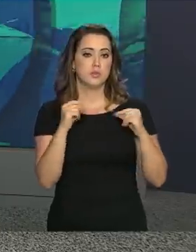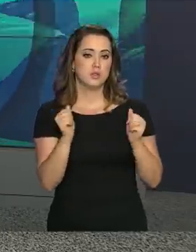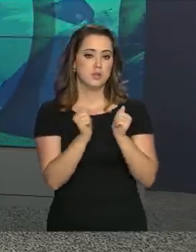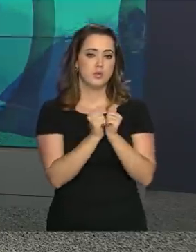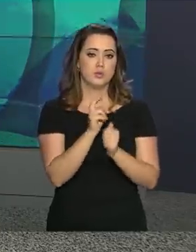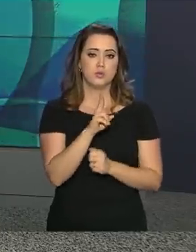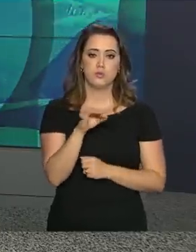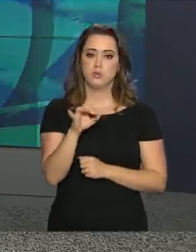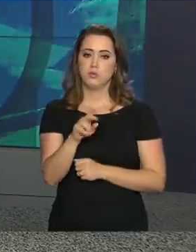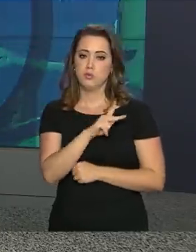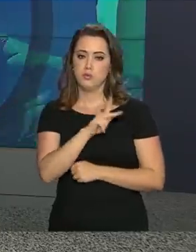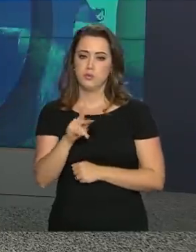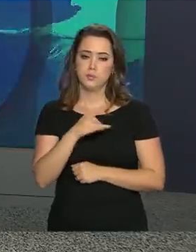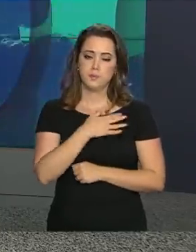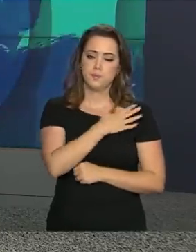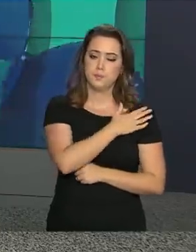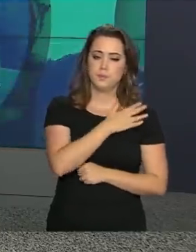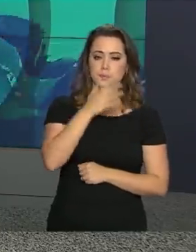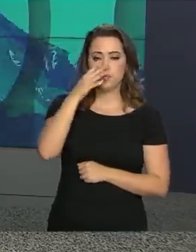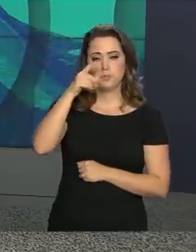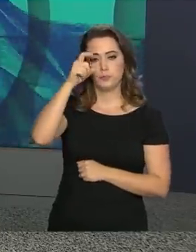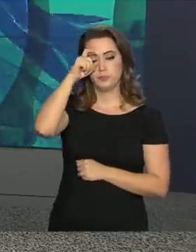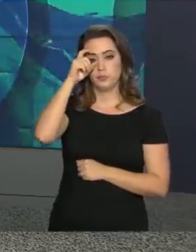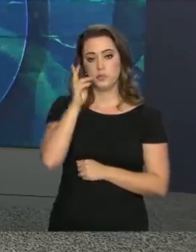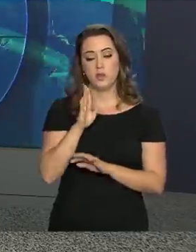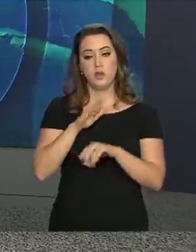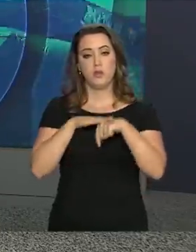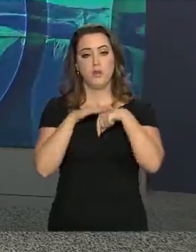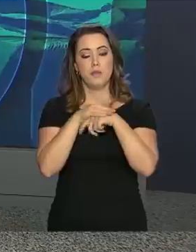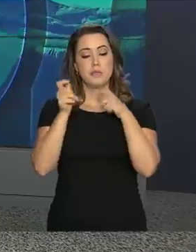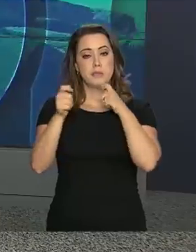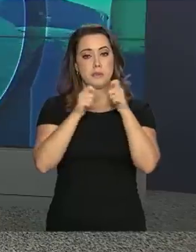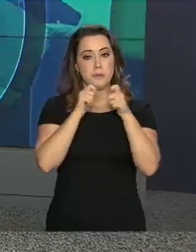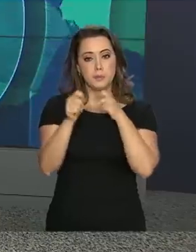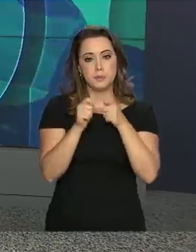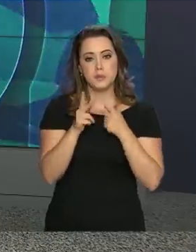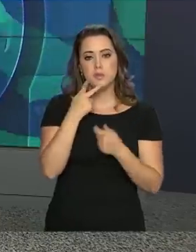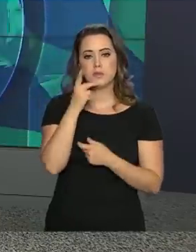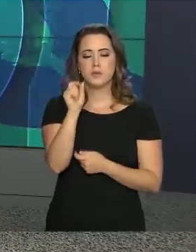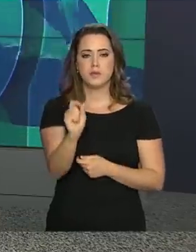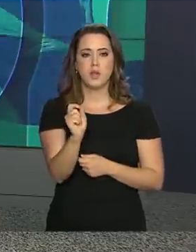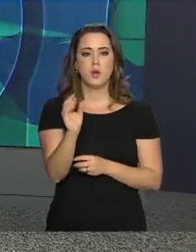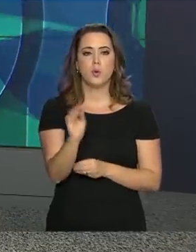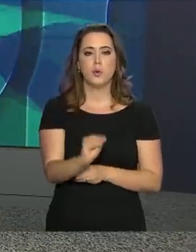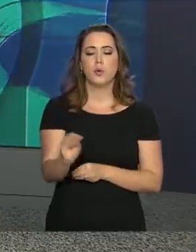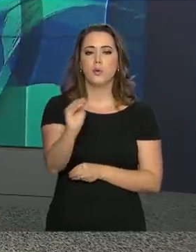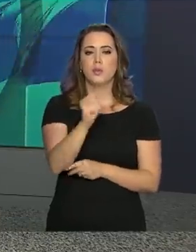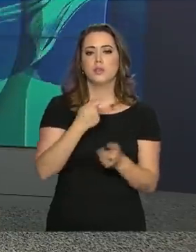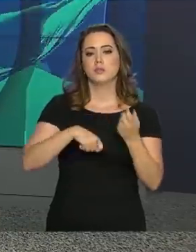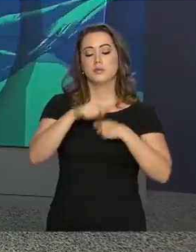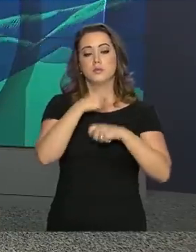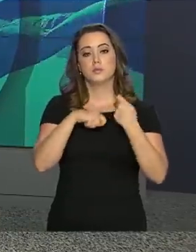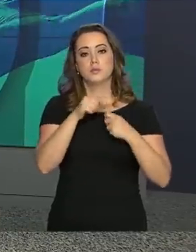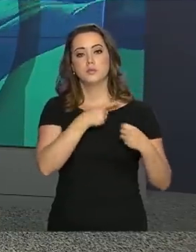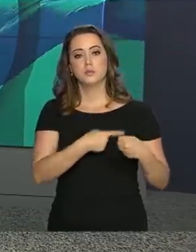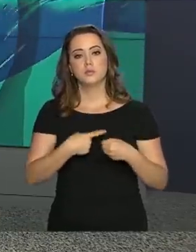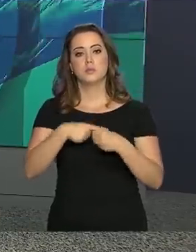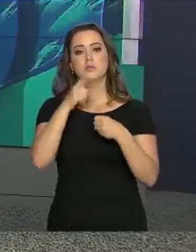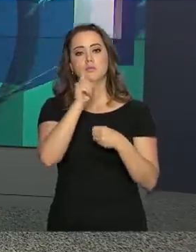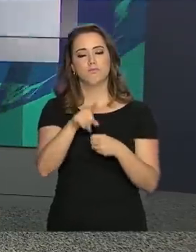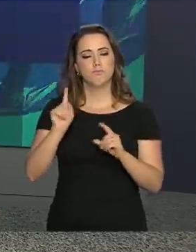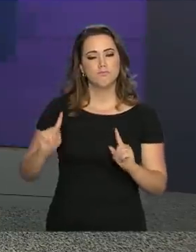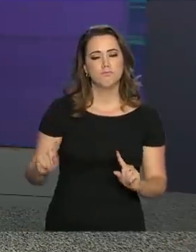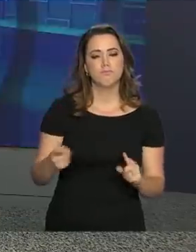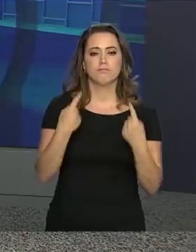reunido com o vice-presidente Hamilton Mourão. Em conversa com a imprensa, Brant disse que a recuperação econômica do município